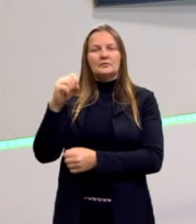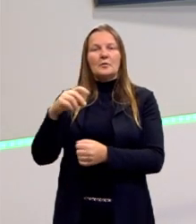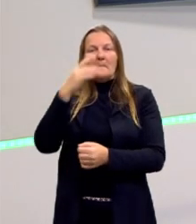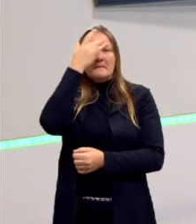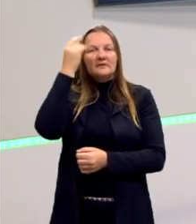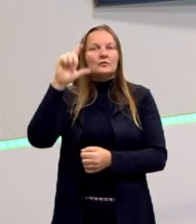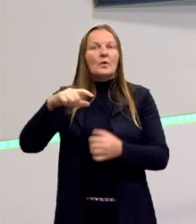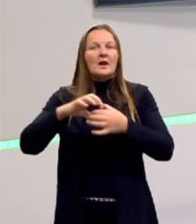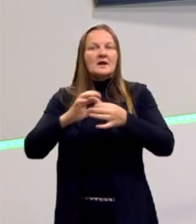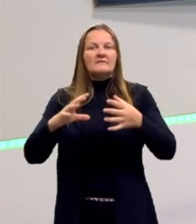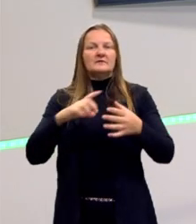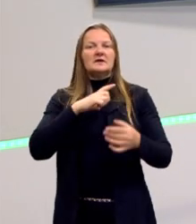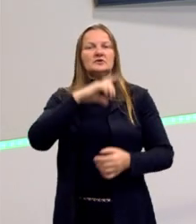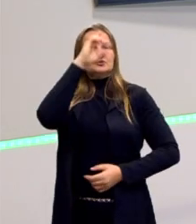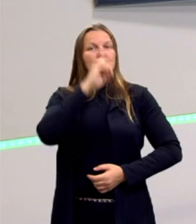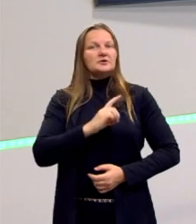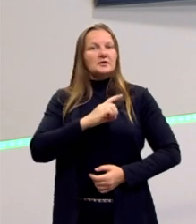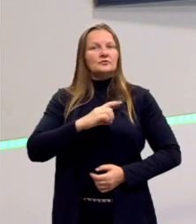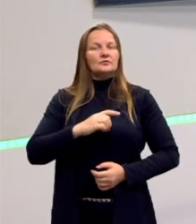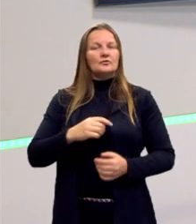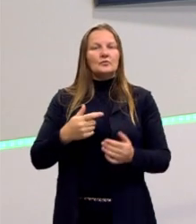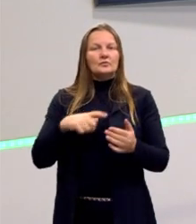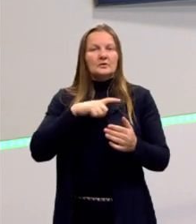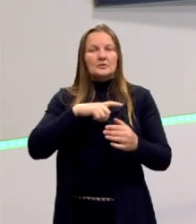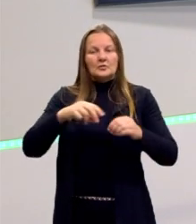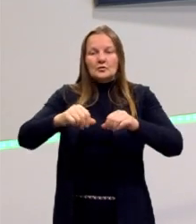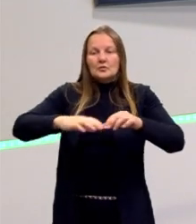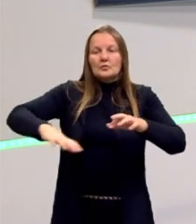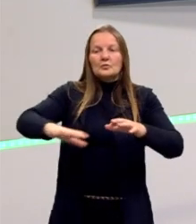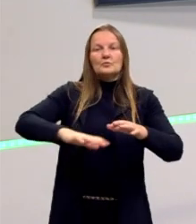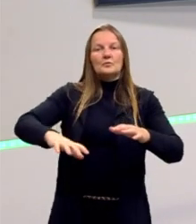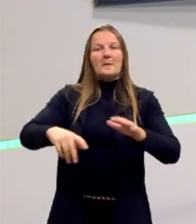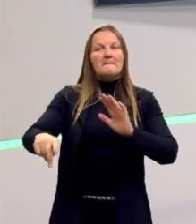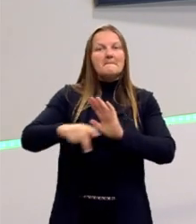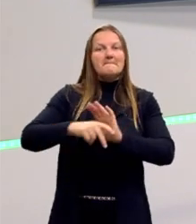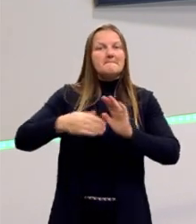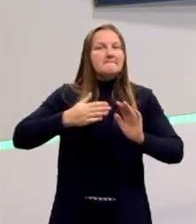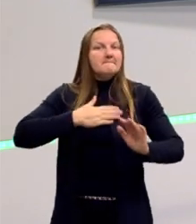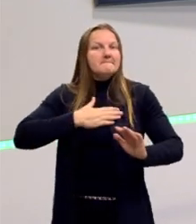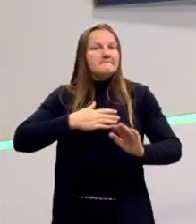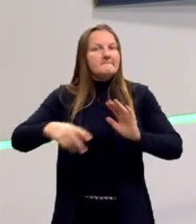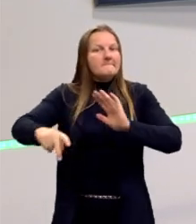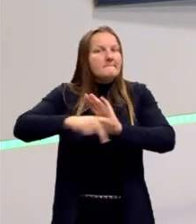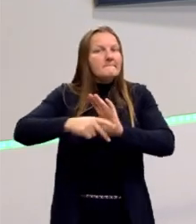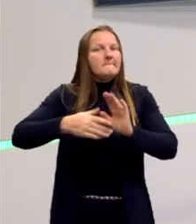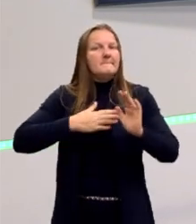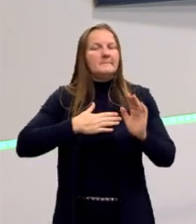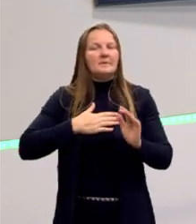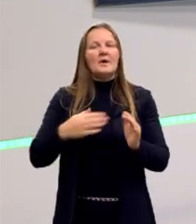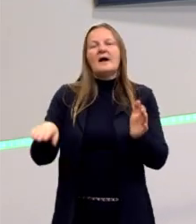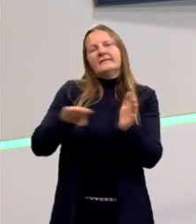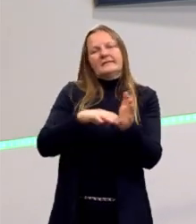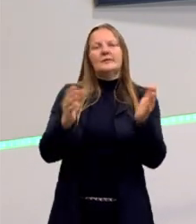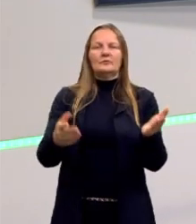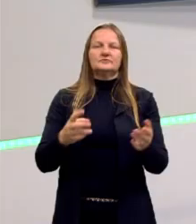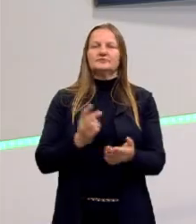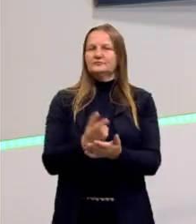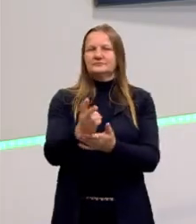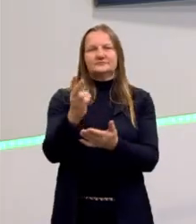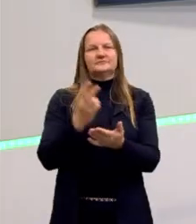eram as pessoas que teriam direito ou que possuíam alguma propriedade. E que permanece até hoje, claro.